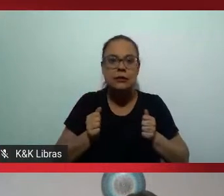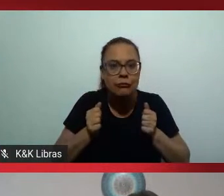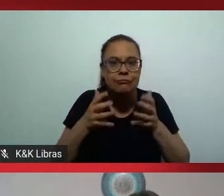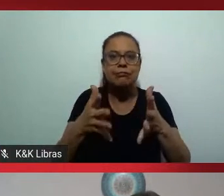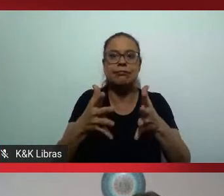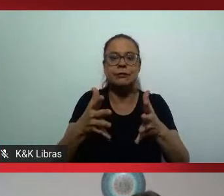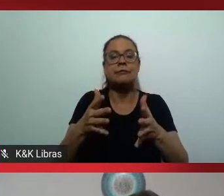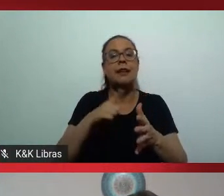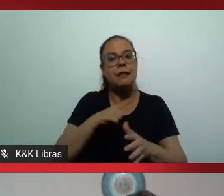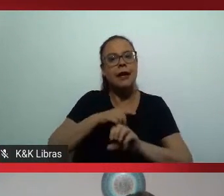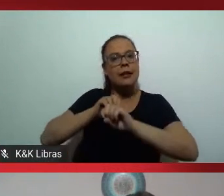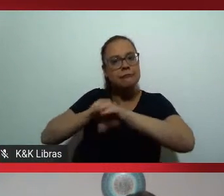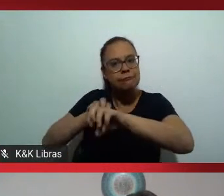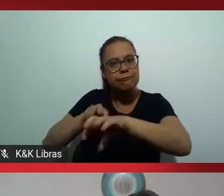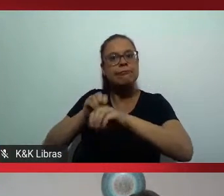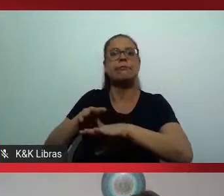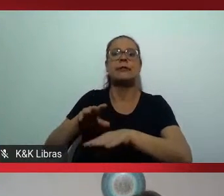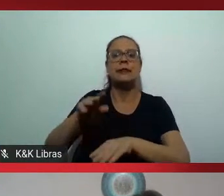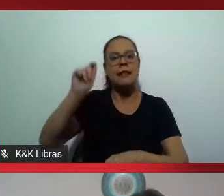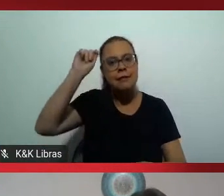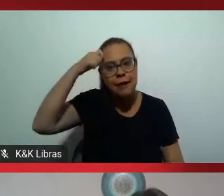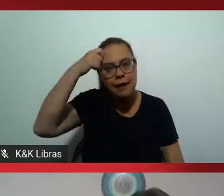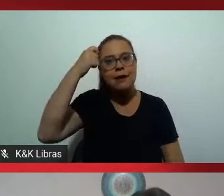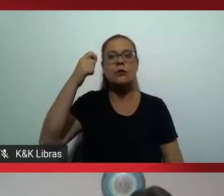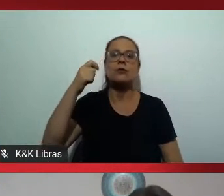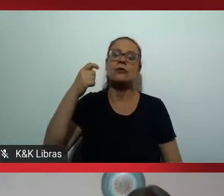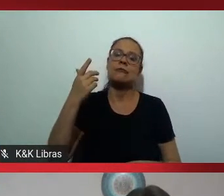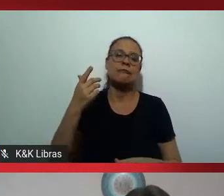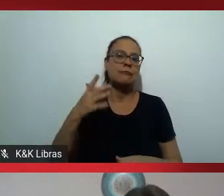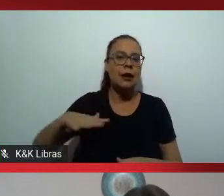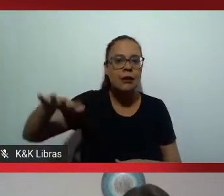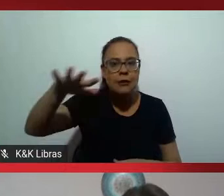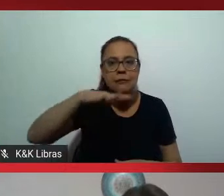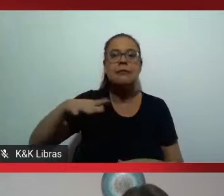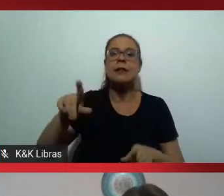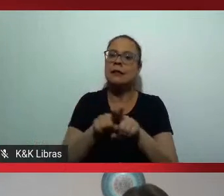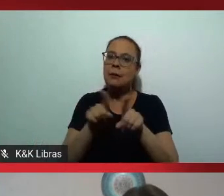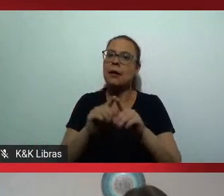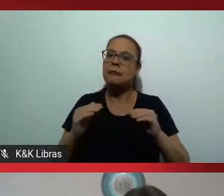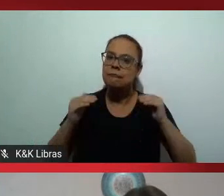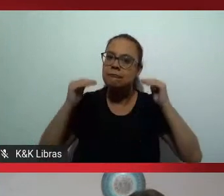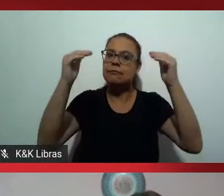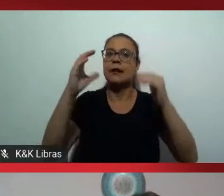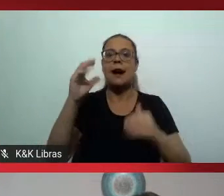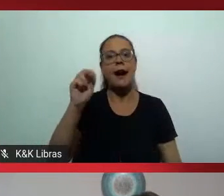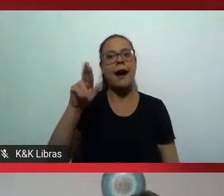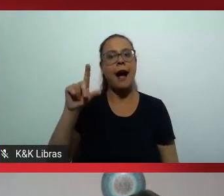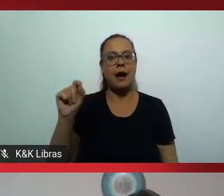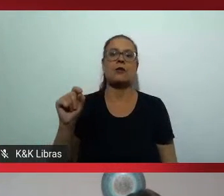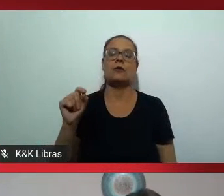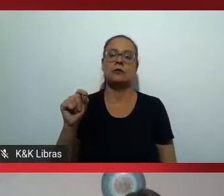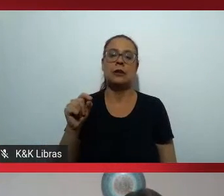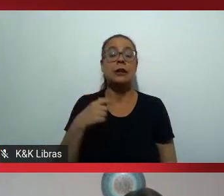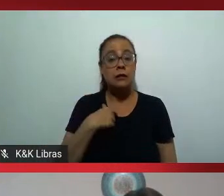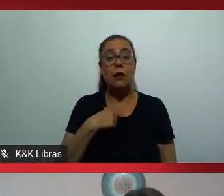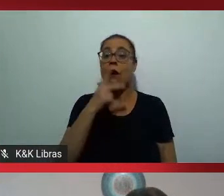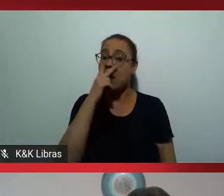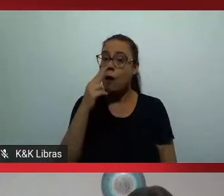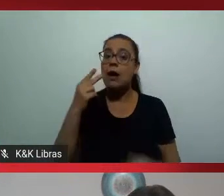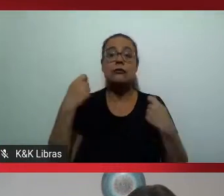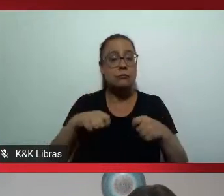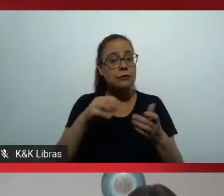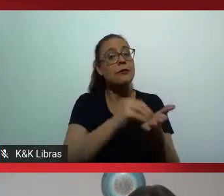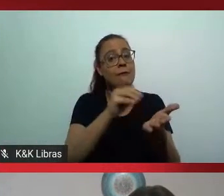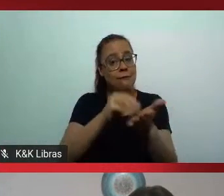executivos negros e negras lideranças representativas do mundo corporativo eu acho que muito precisa ser feito